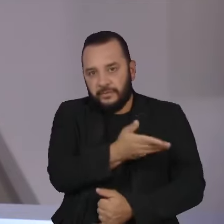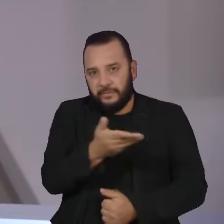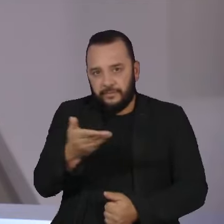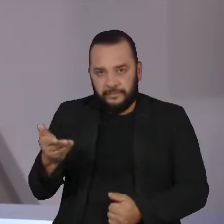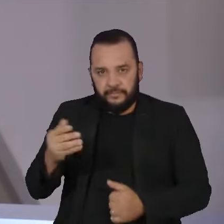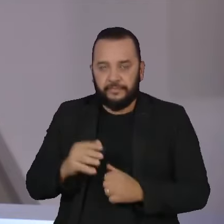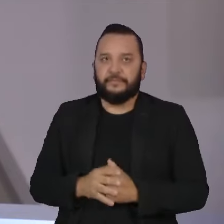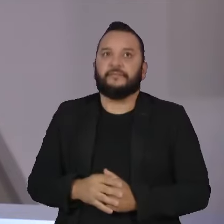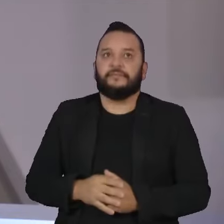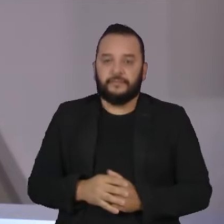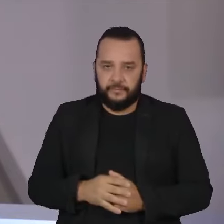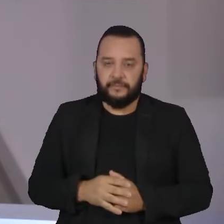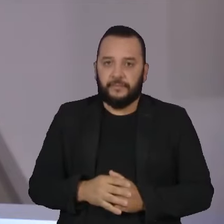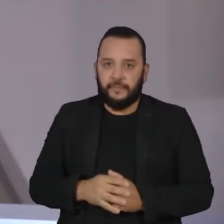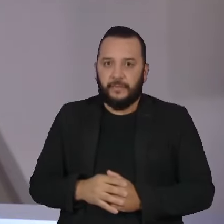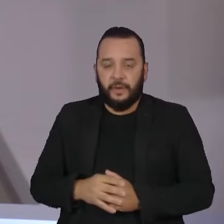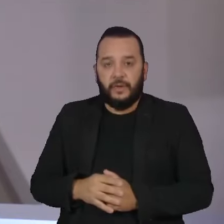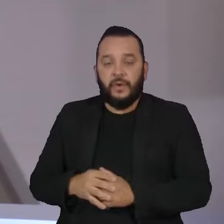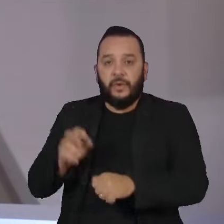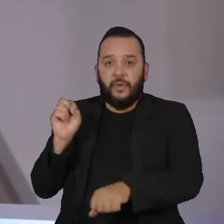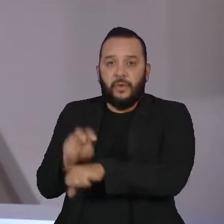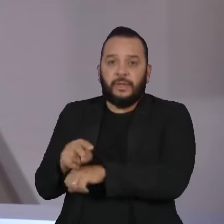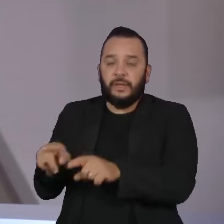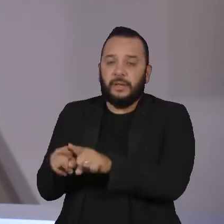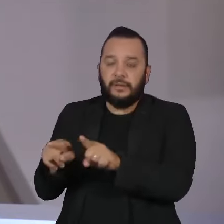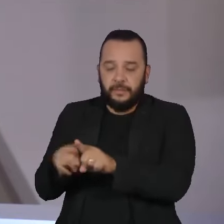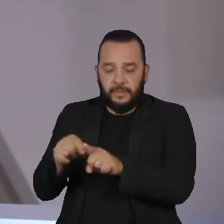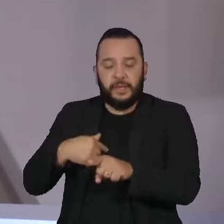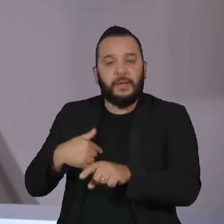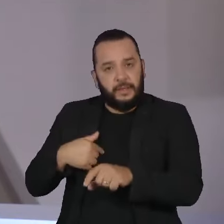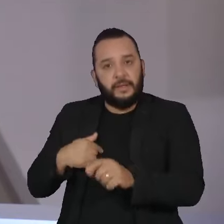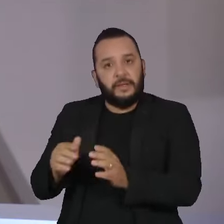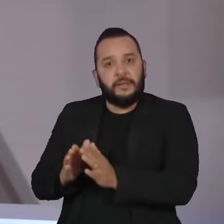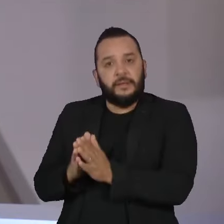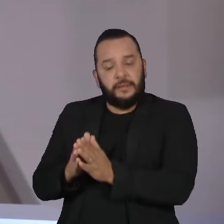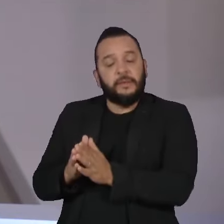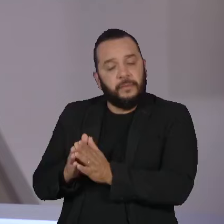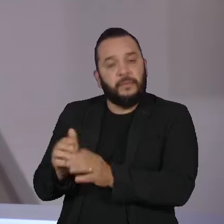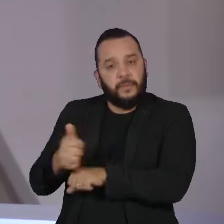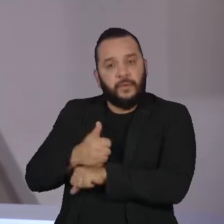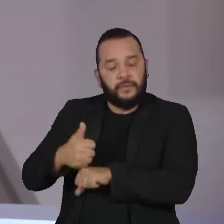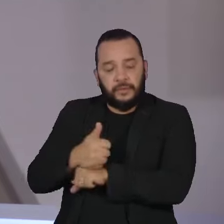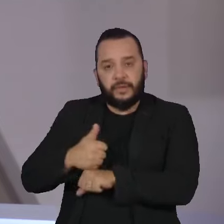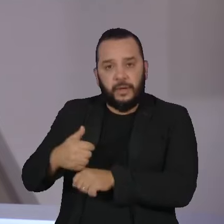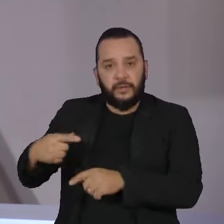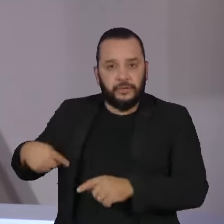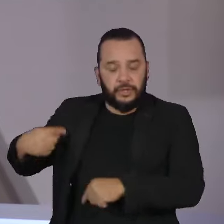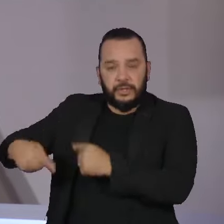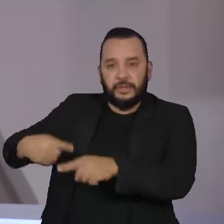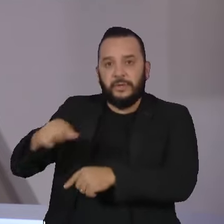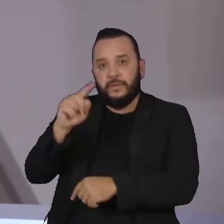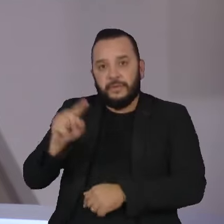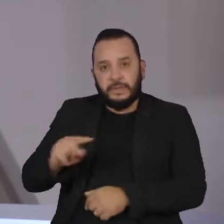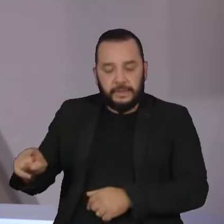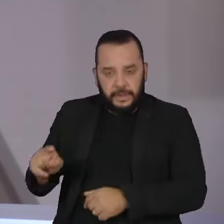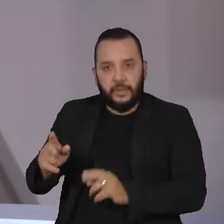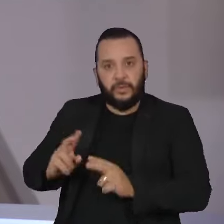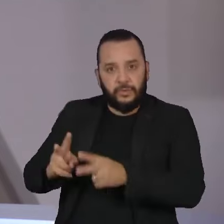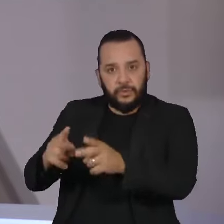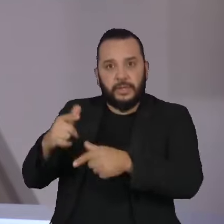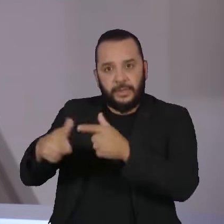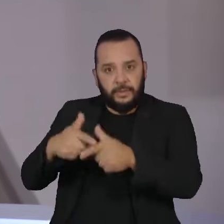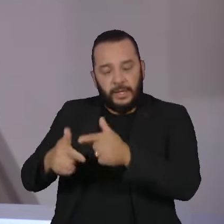Contratar e, principalmente, reter jovens profissionais da chamada geração Z são desafios do mercado de trabalho